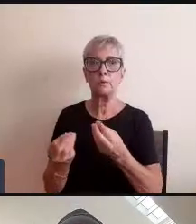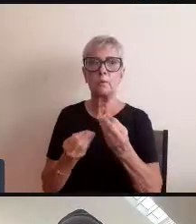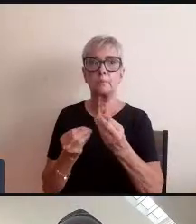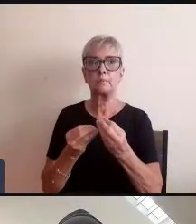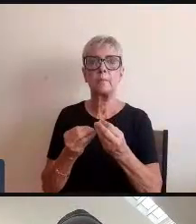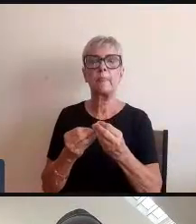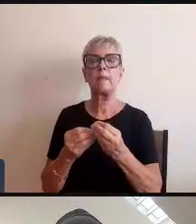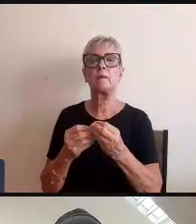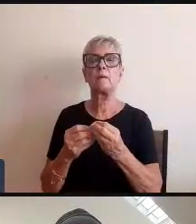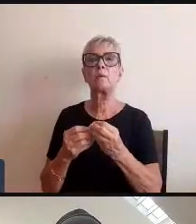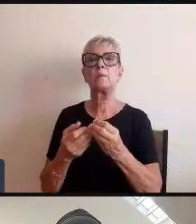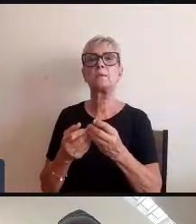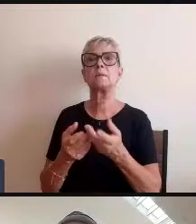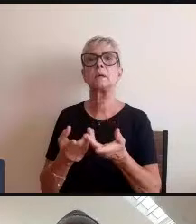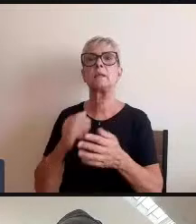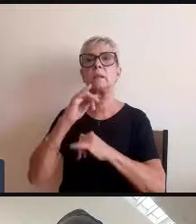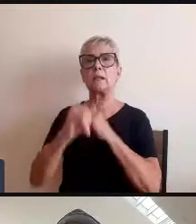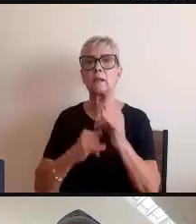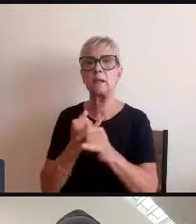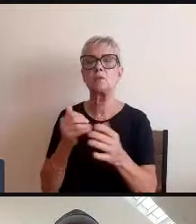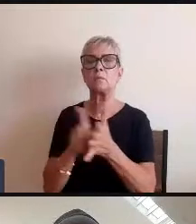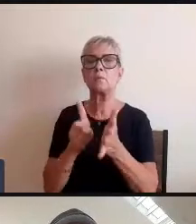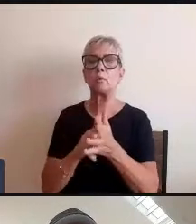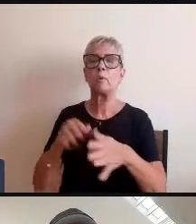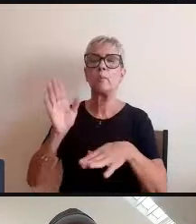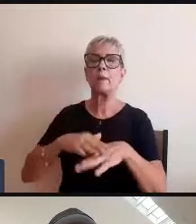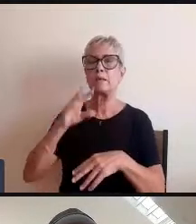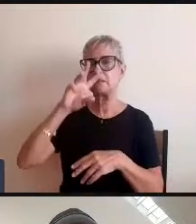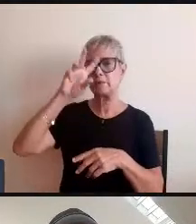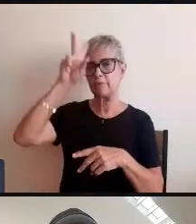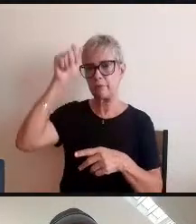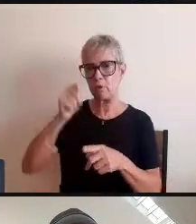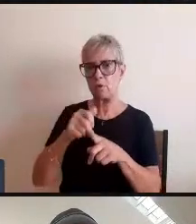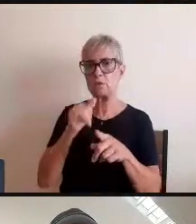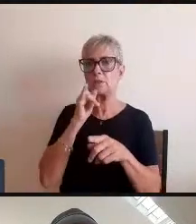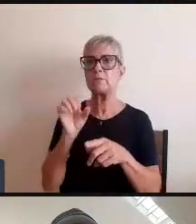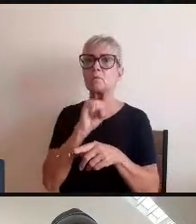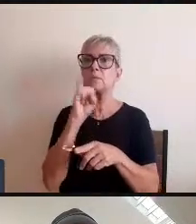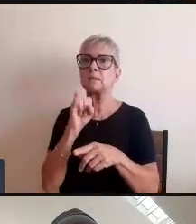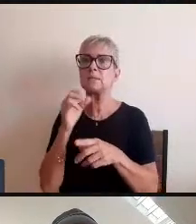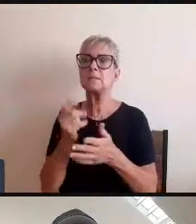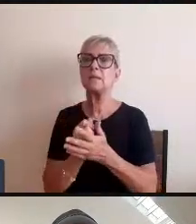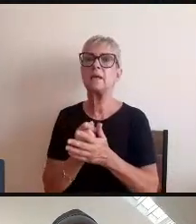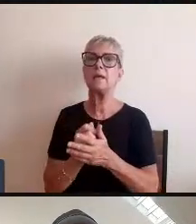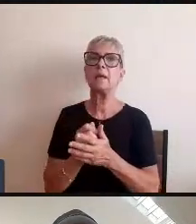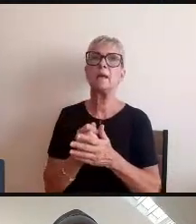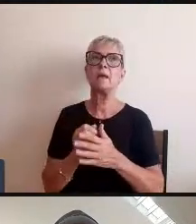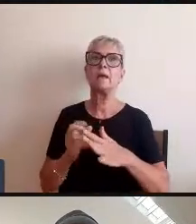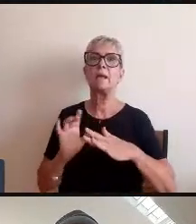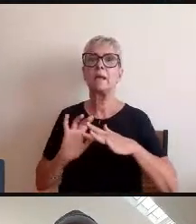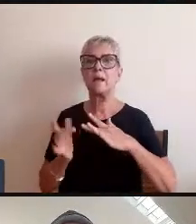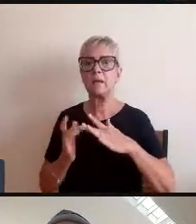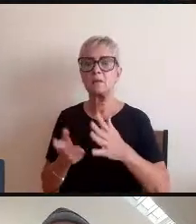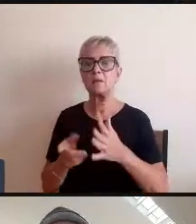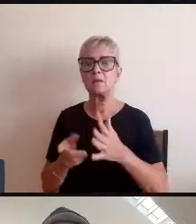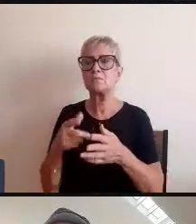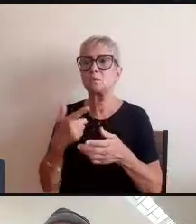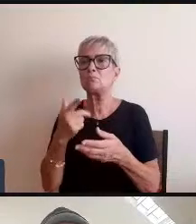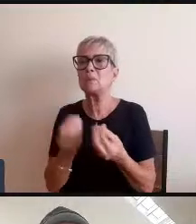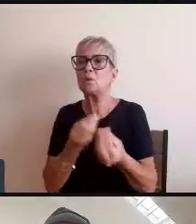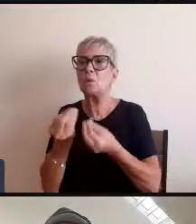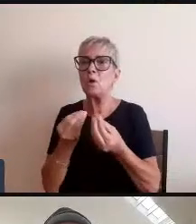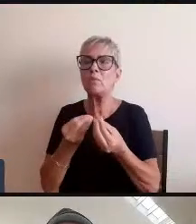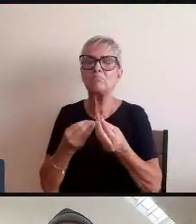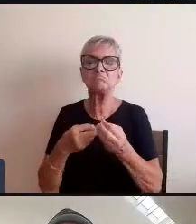está muito mais forte porque se você não tem 10 mil seguidores a gente nem vai ler seu currículo